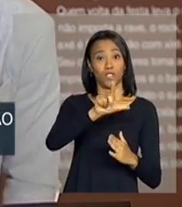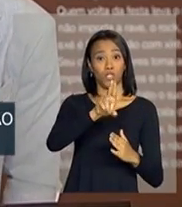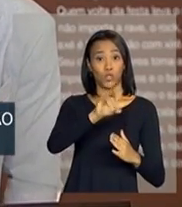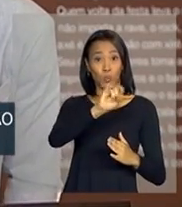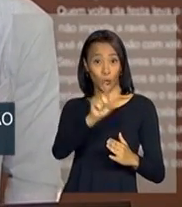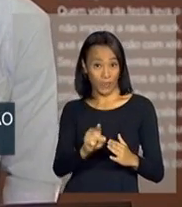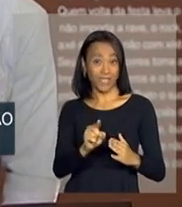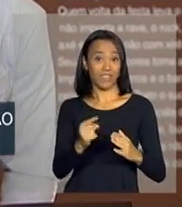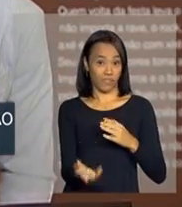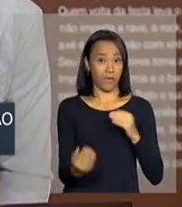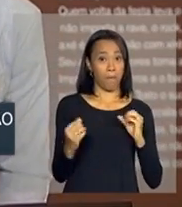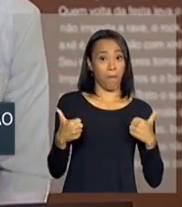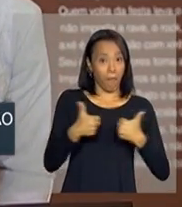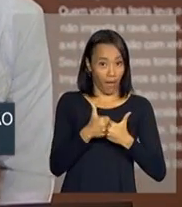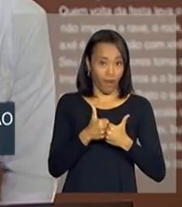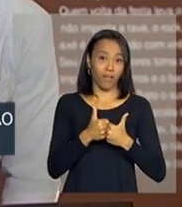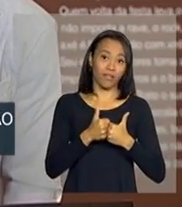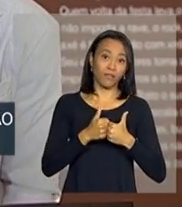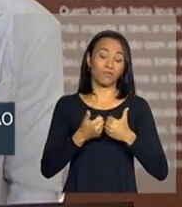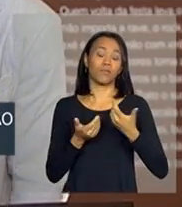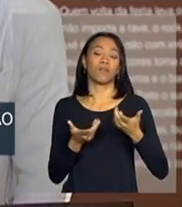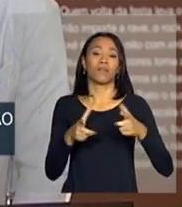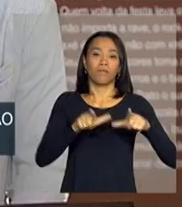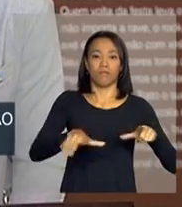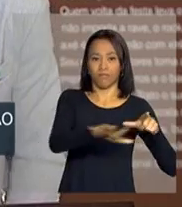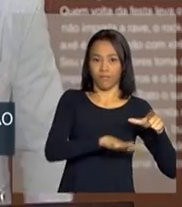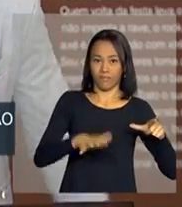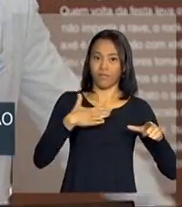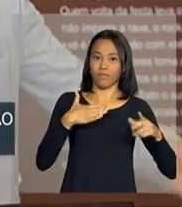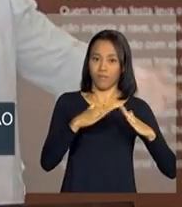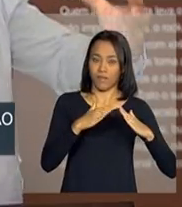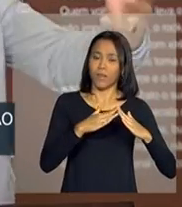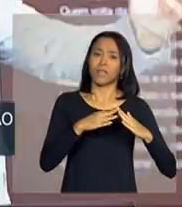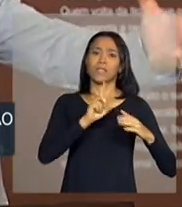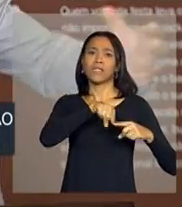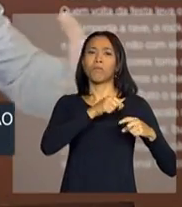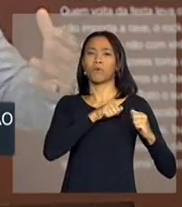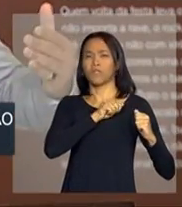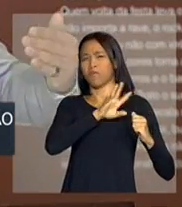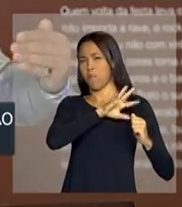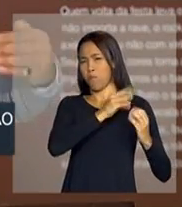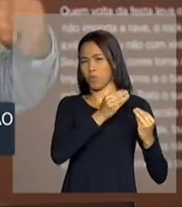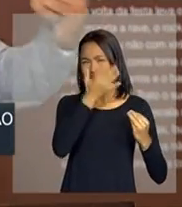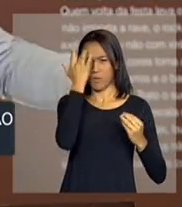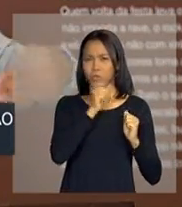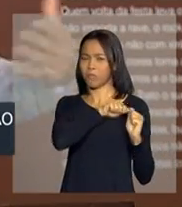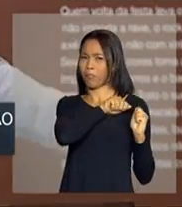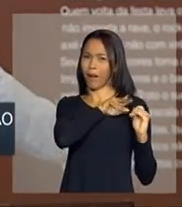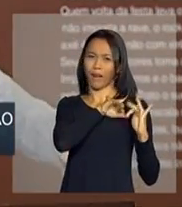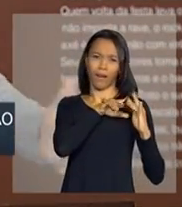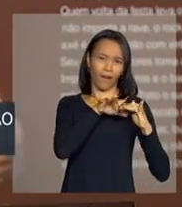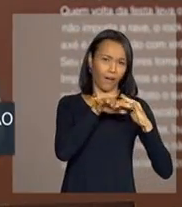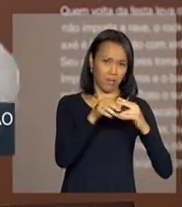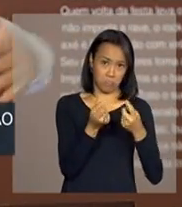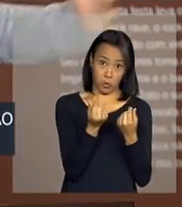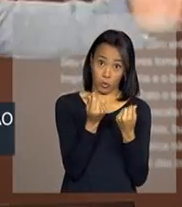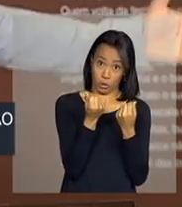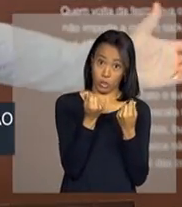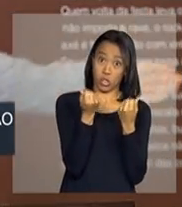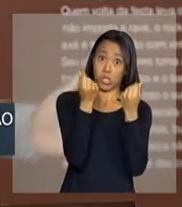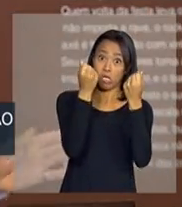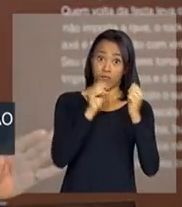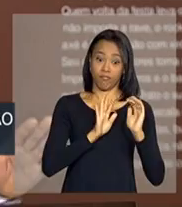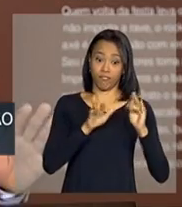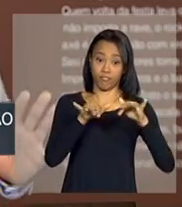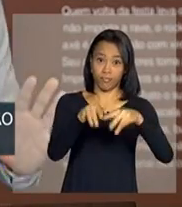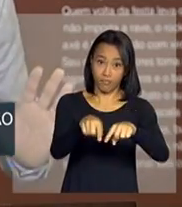foi morar perto do bairro, ali no Horto Florestal, que começou a migrar toda uma classe de melhor poder aquisitivo naquela